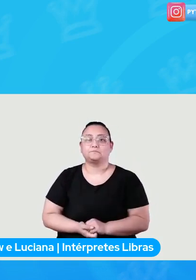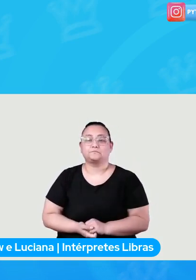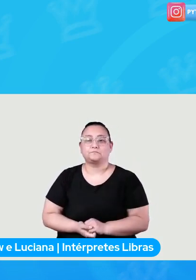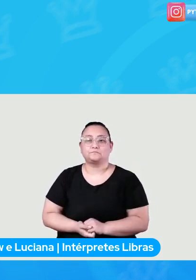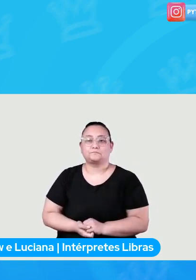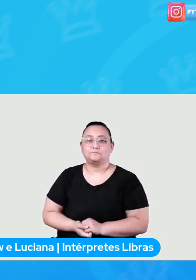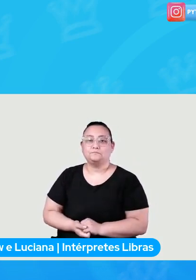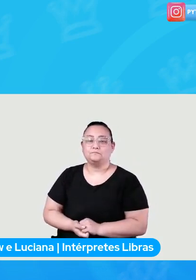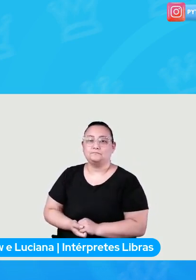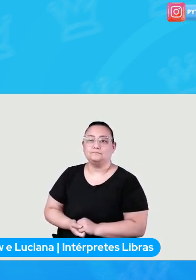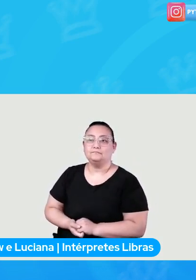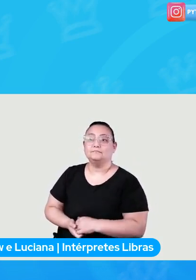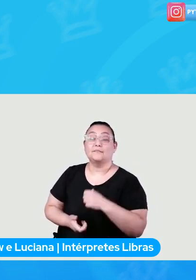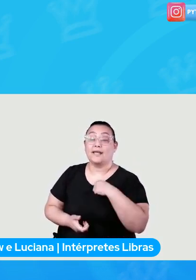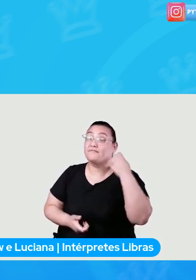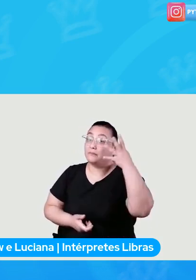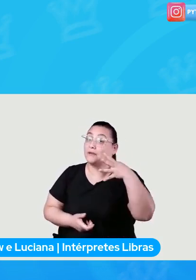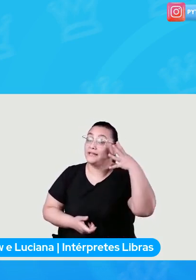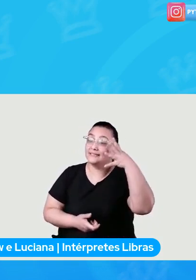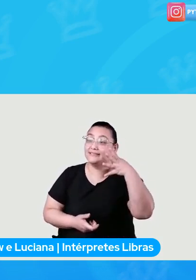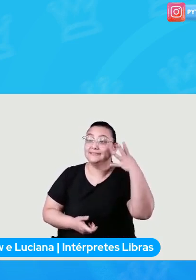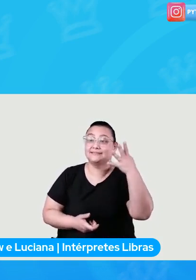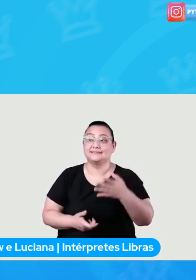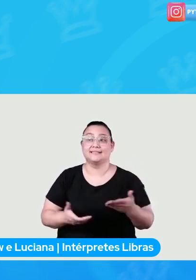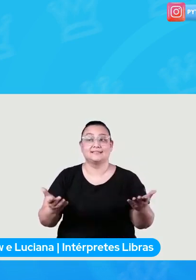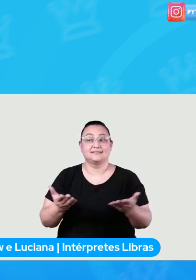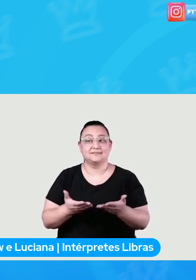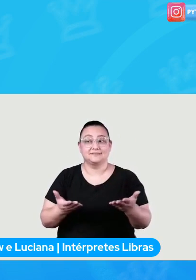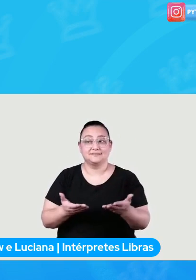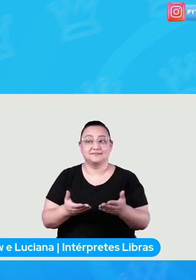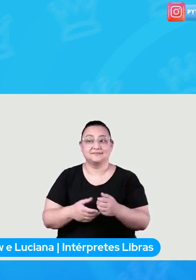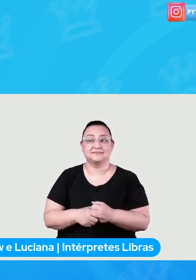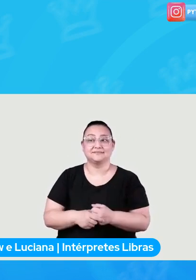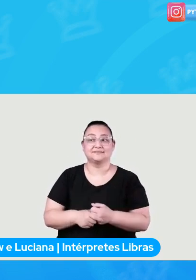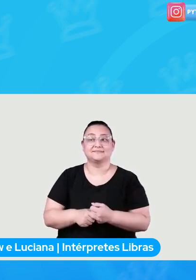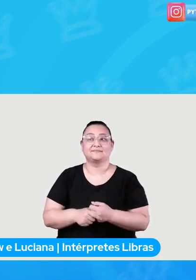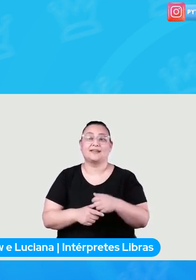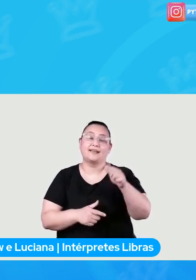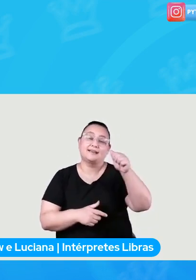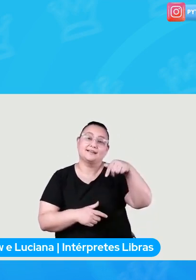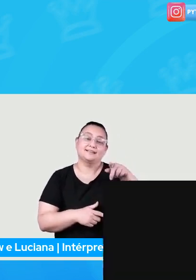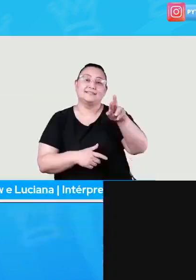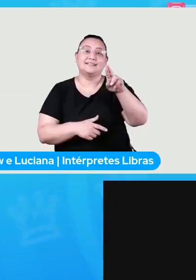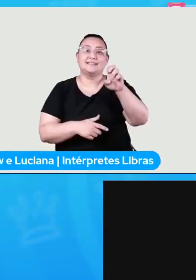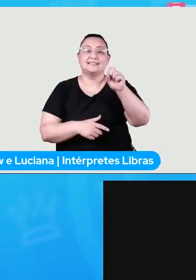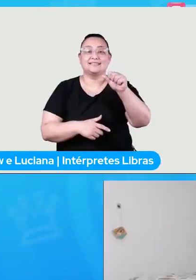Quem vai palestrar com a gente nesse momento é a Andressa Oliveira.